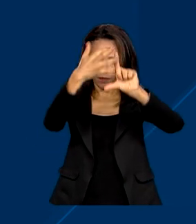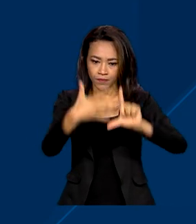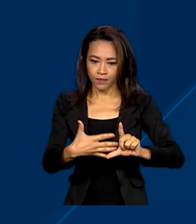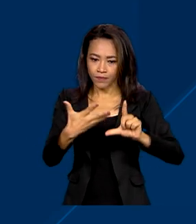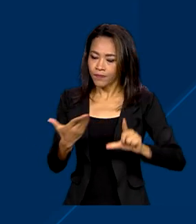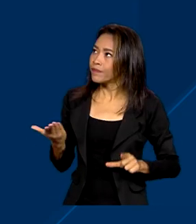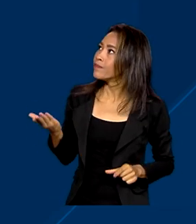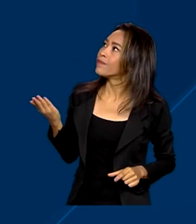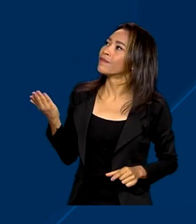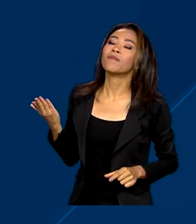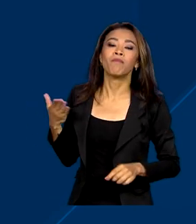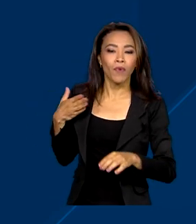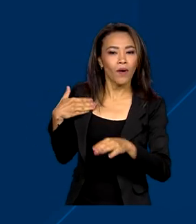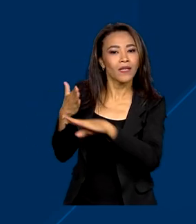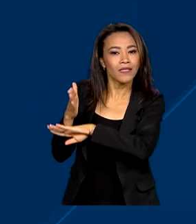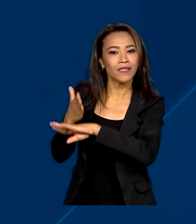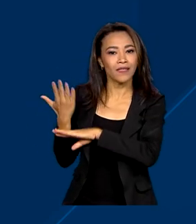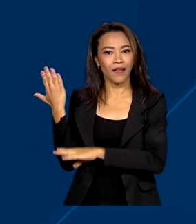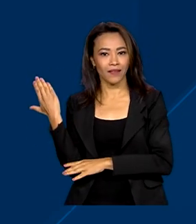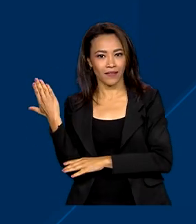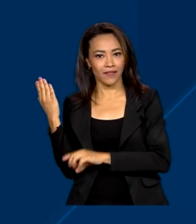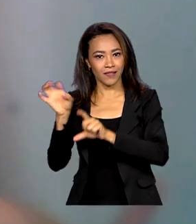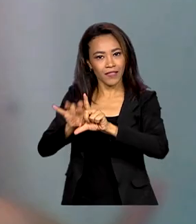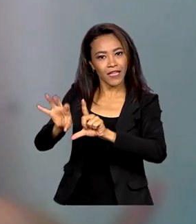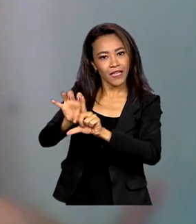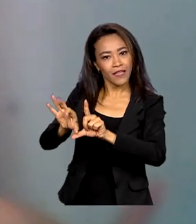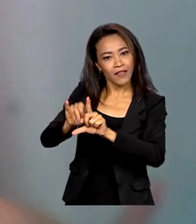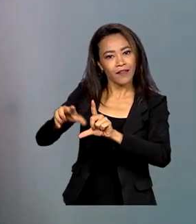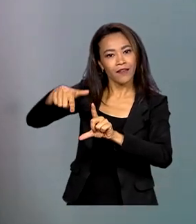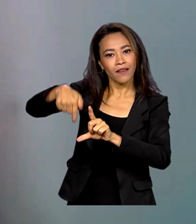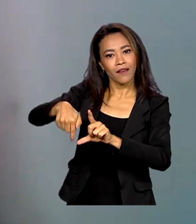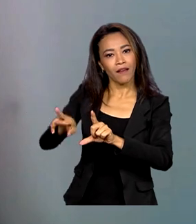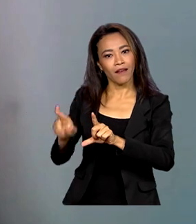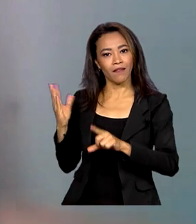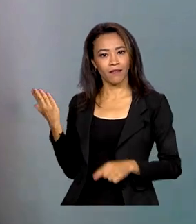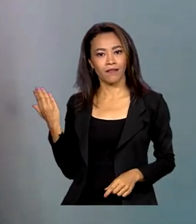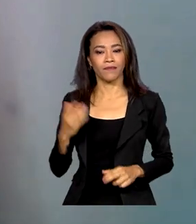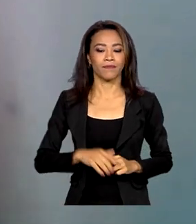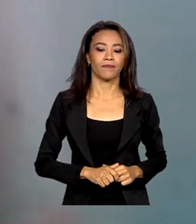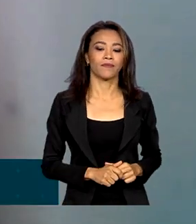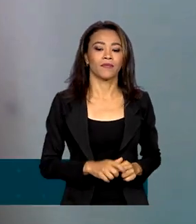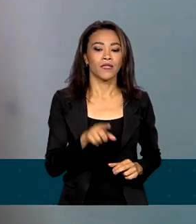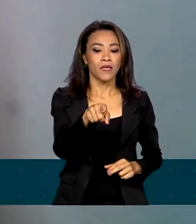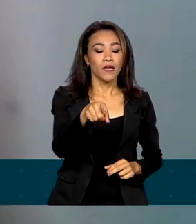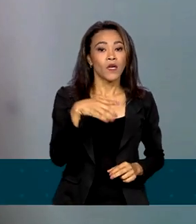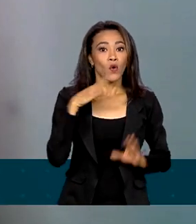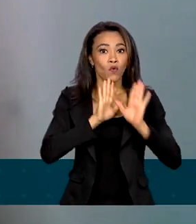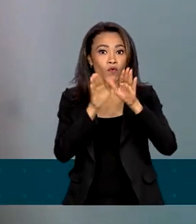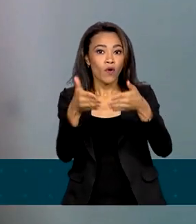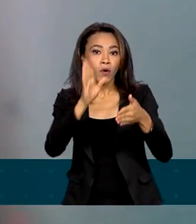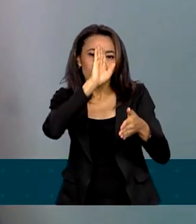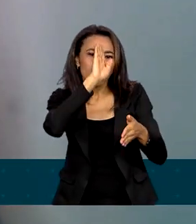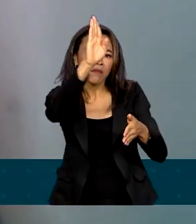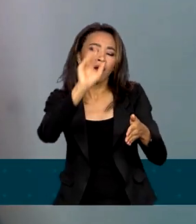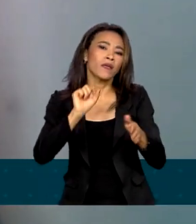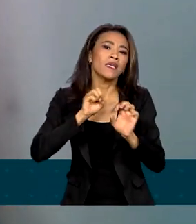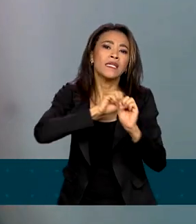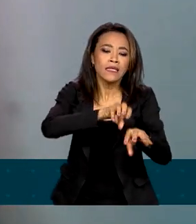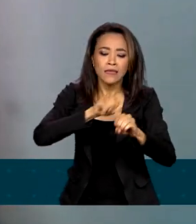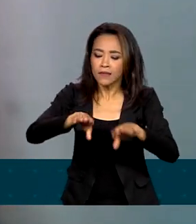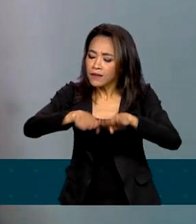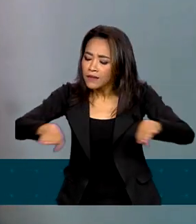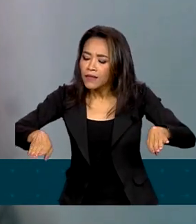ou podem ser acessados neste QR Code. O foco é que você ensine a criança a se defender,